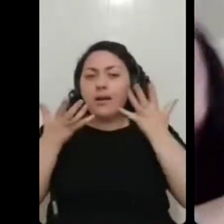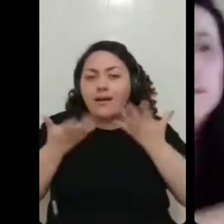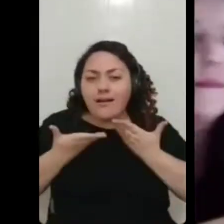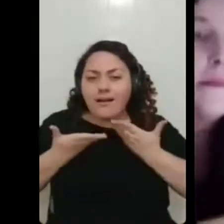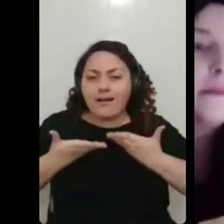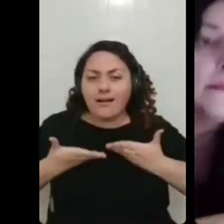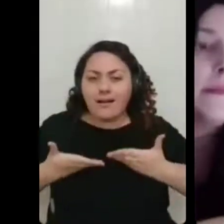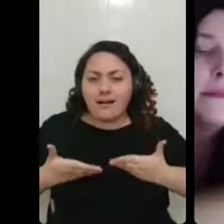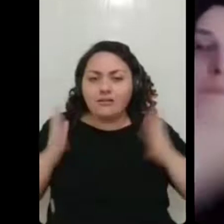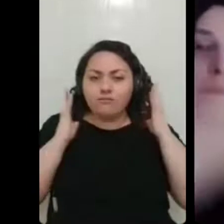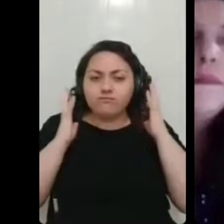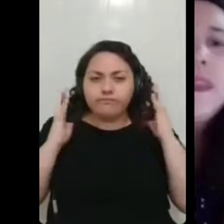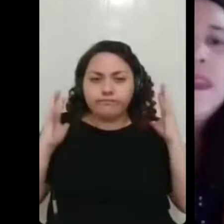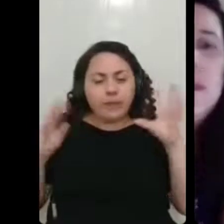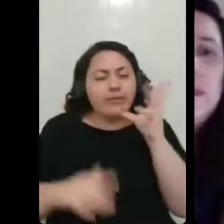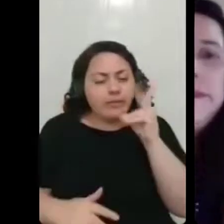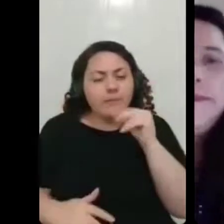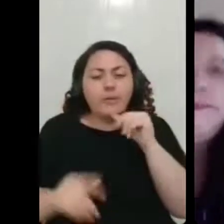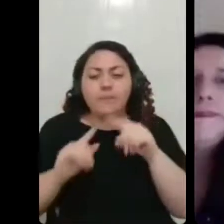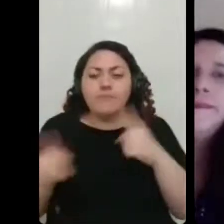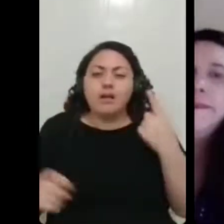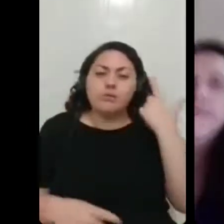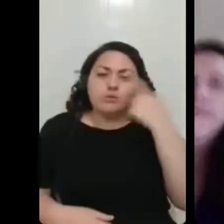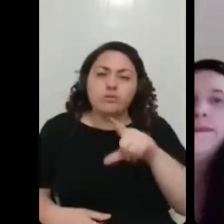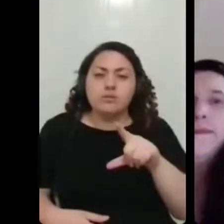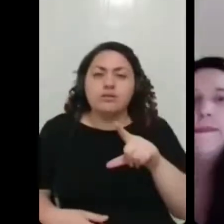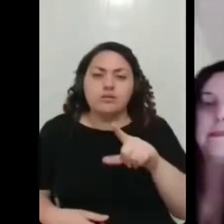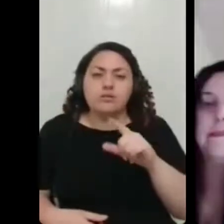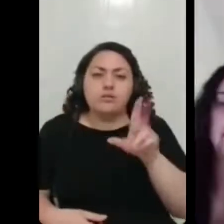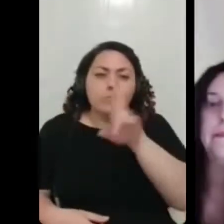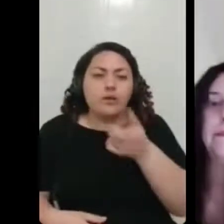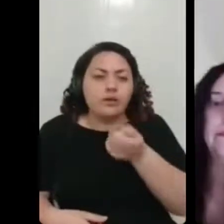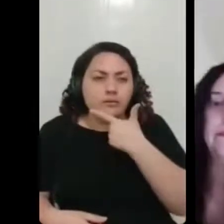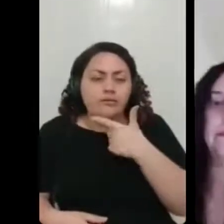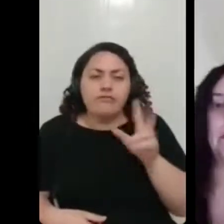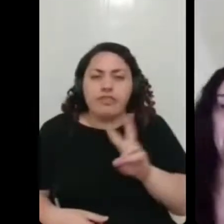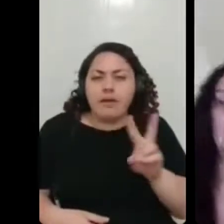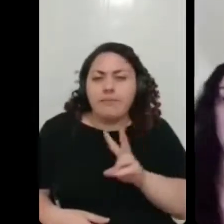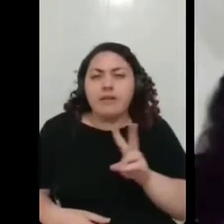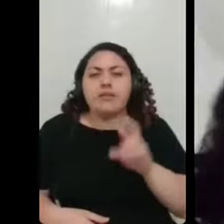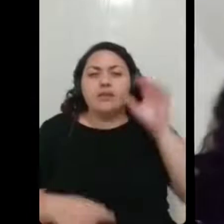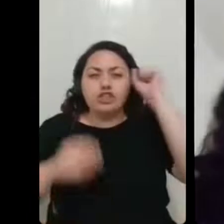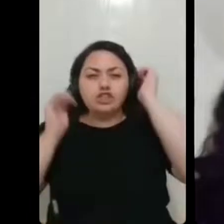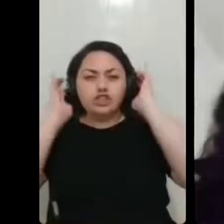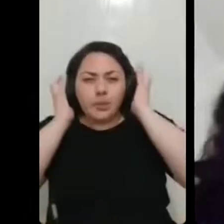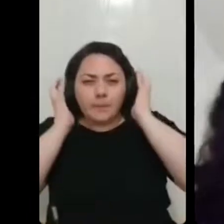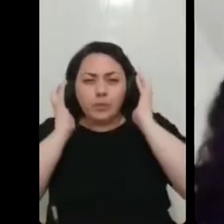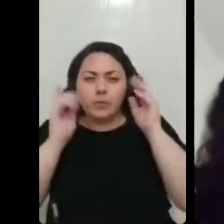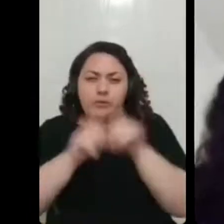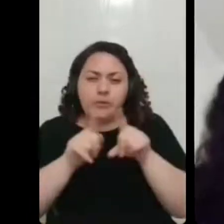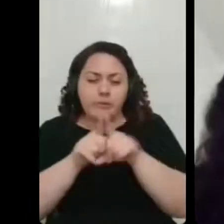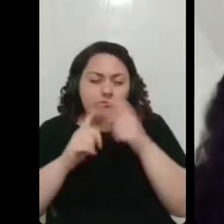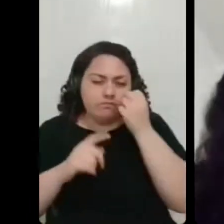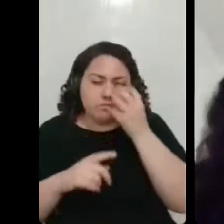Demora um pouquinho. Mas aí, ela fez um medicamento, vitaminas e um shampoo, se não me engano, ou uma loção, uma coisa assim.